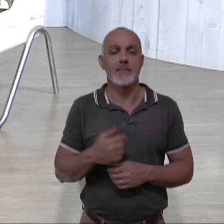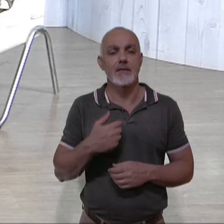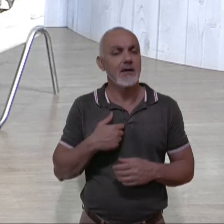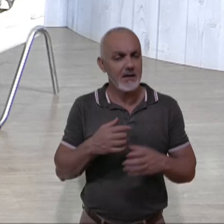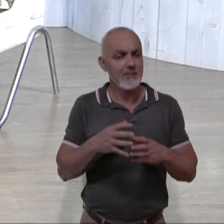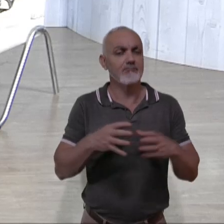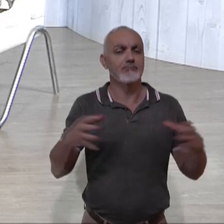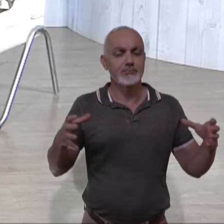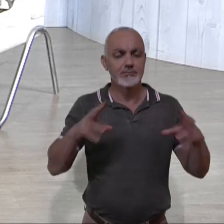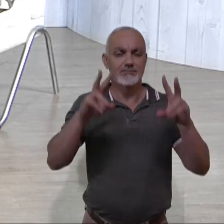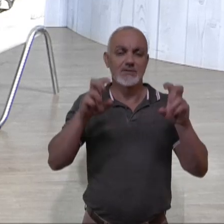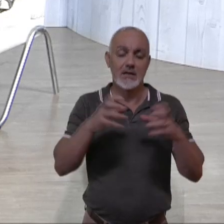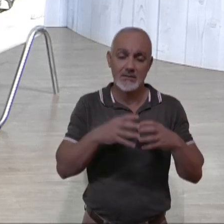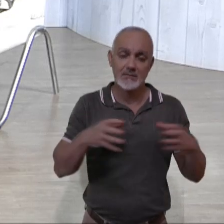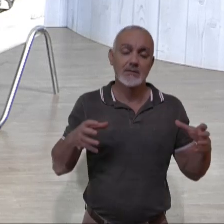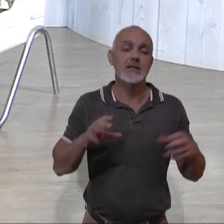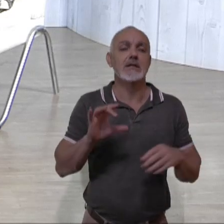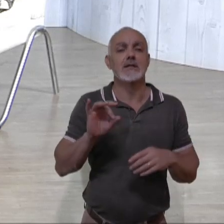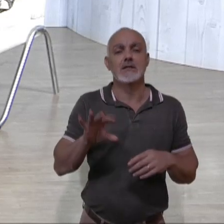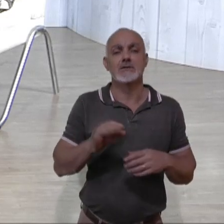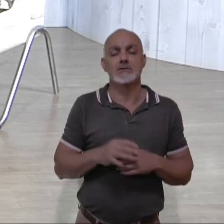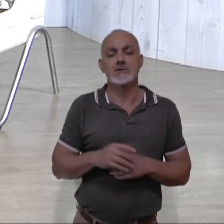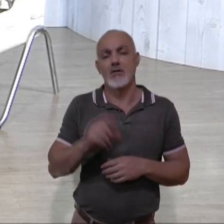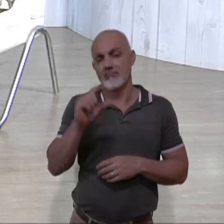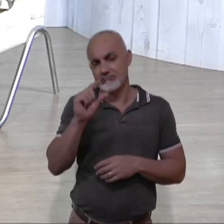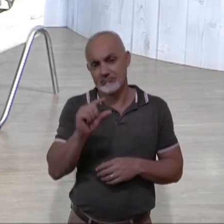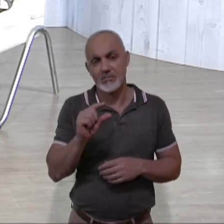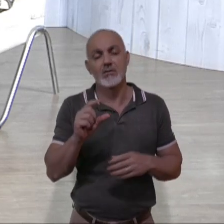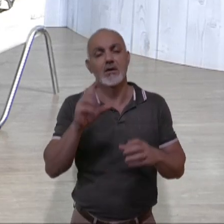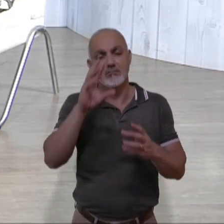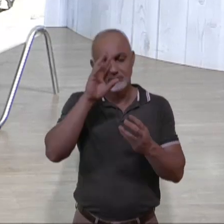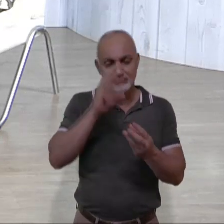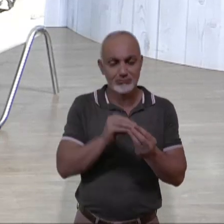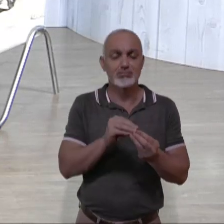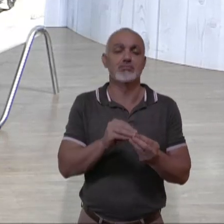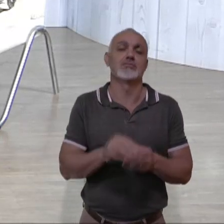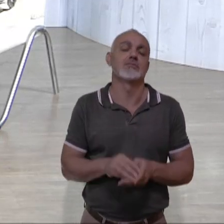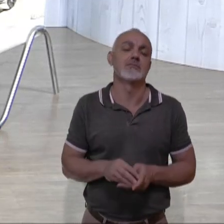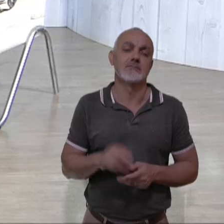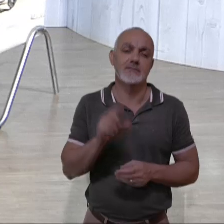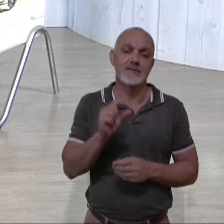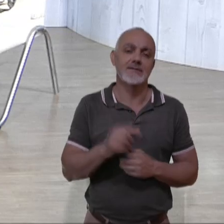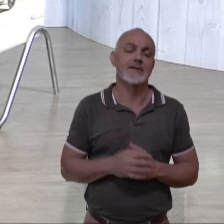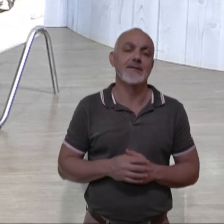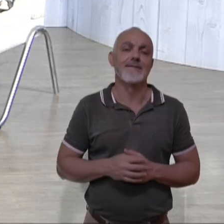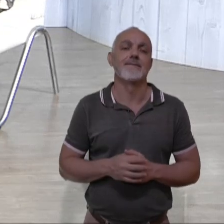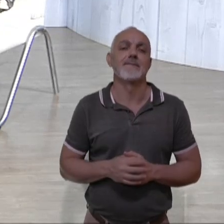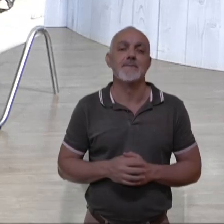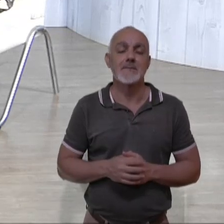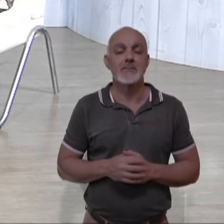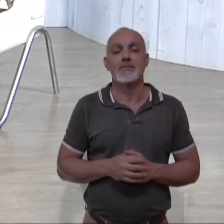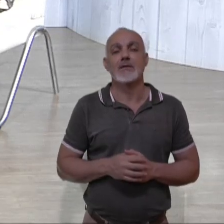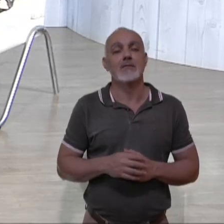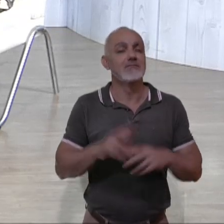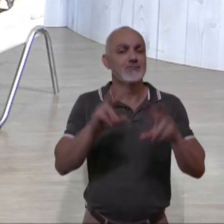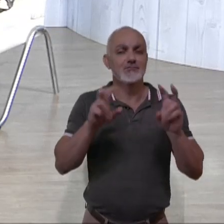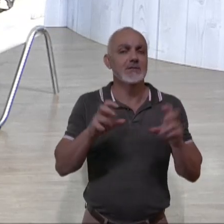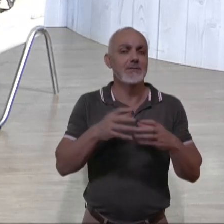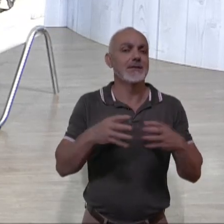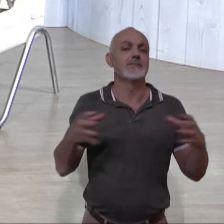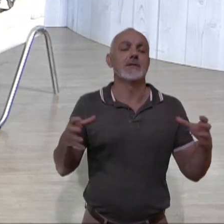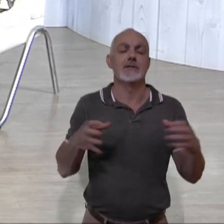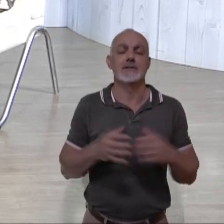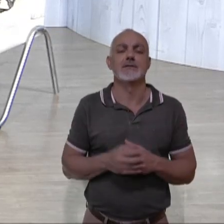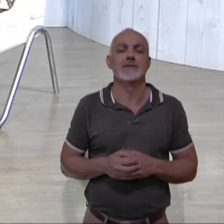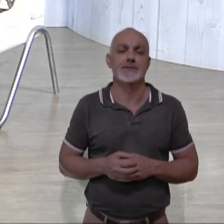amplo esse... Sim. Esse aqui foi só um... Um resumo, Um resuminho bem resumado. É verdade. Um resuminho de um assunto... Resumo do resumo.